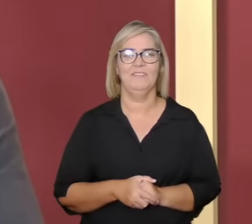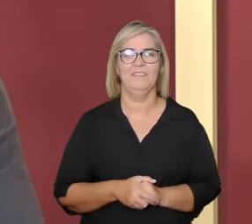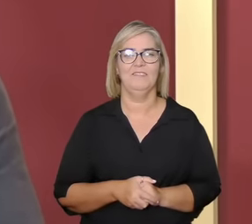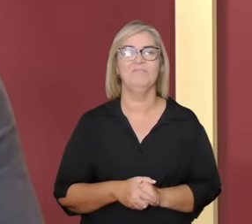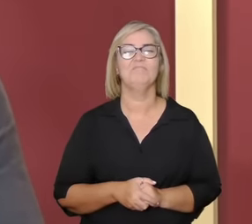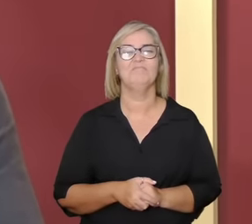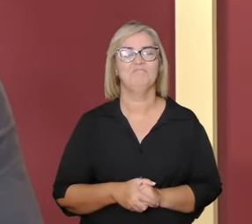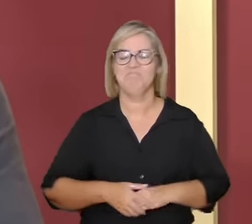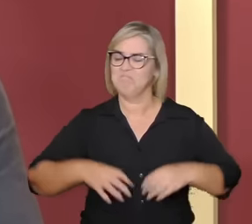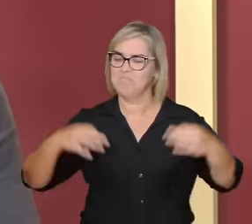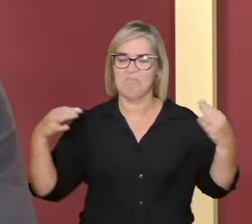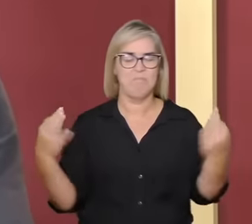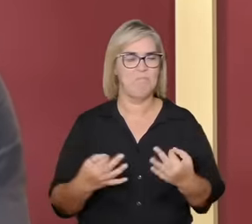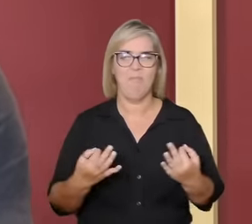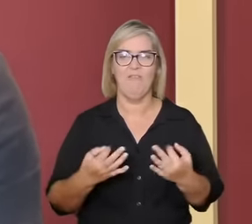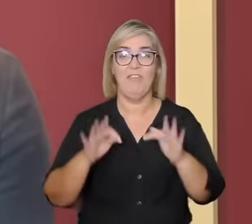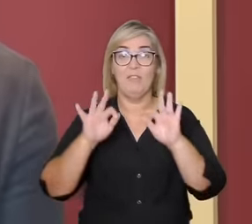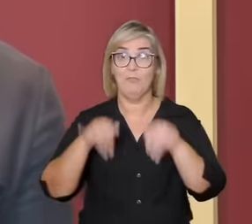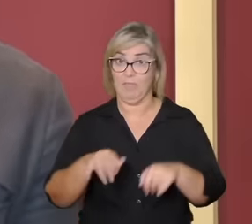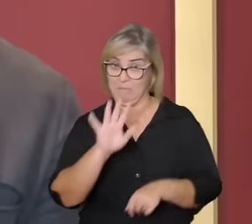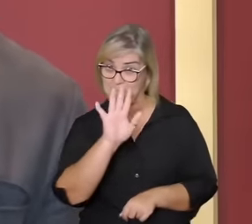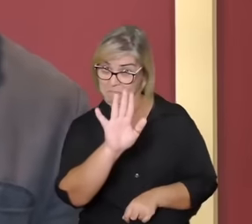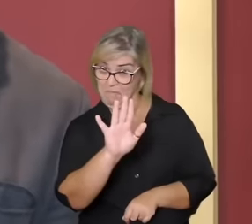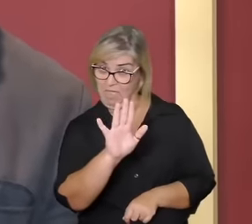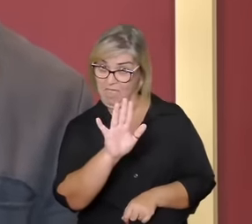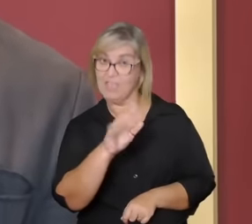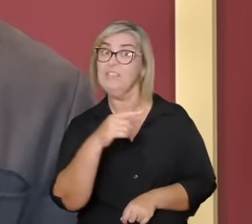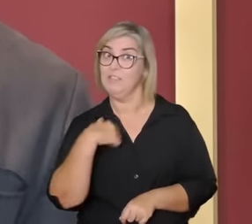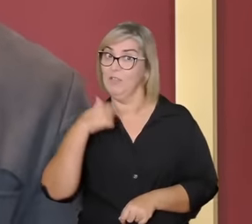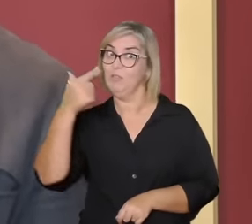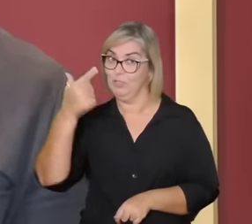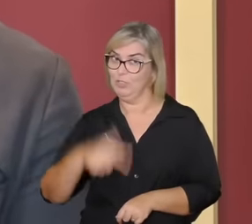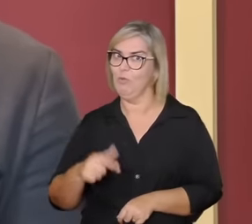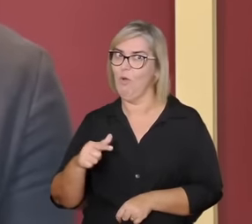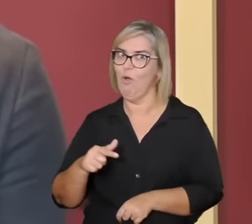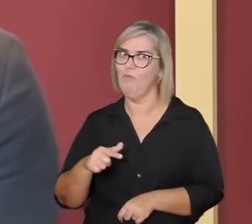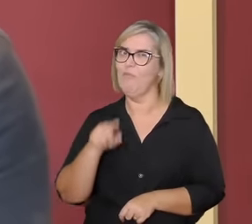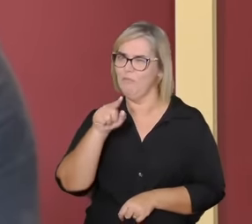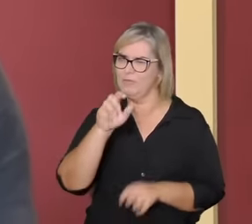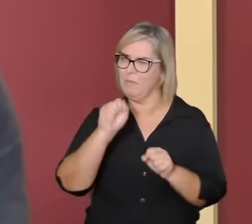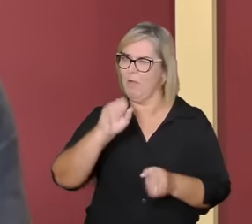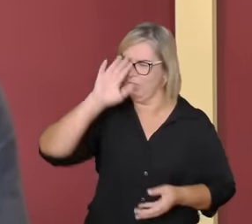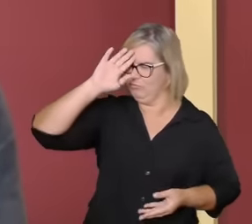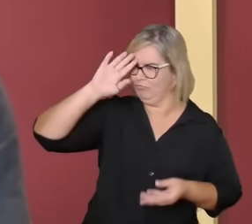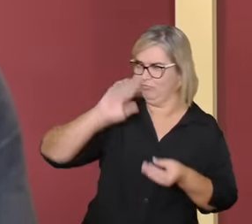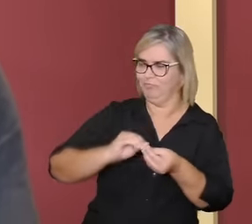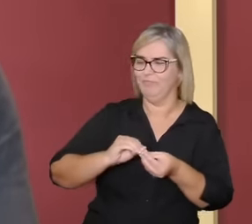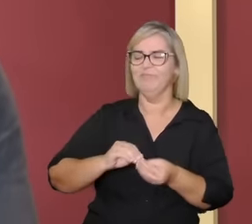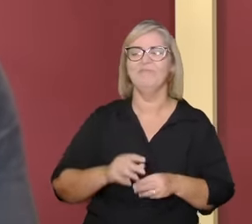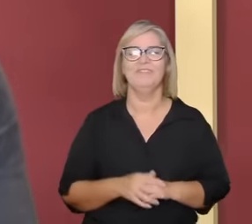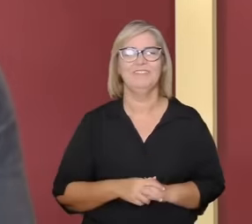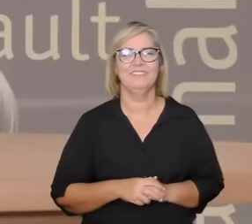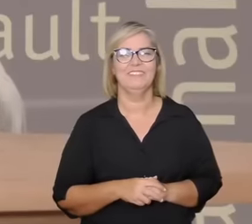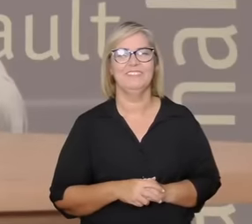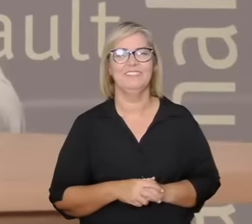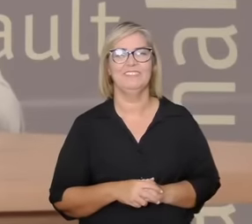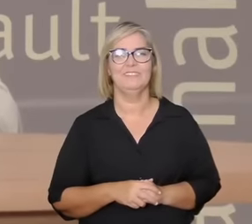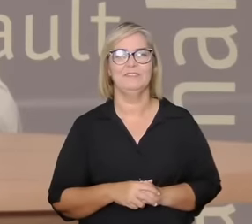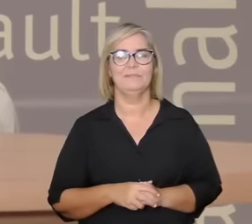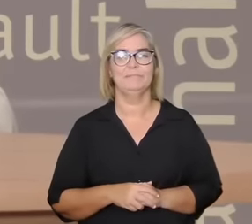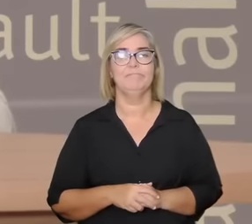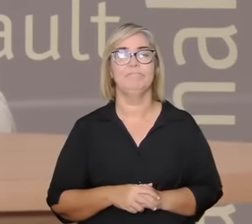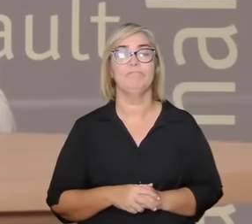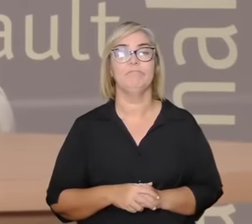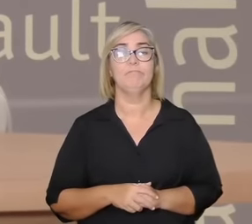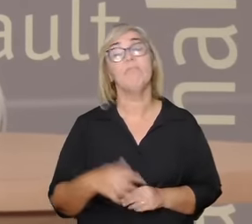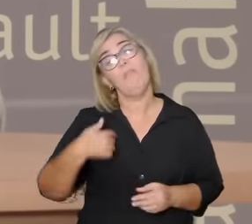belíssima maneira de encerrar mas de qualquer forma vou passar a palavra para você caso você queira fazer um último comentário fica à vontade comentário